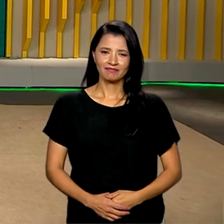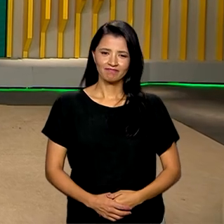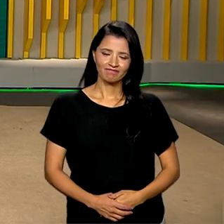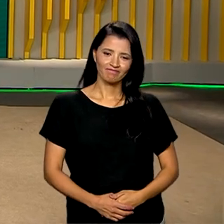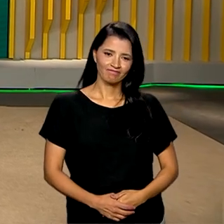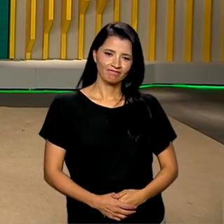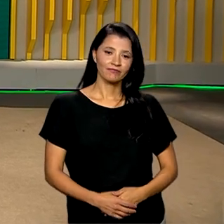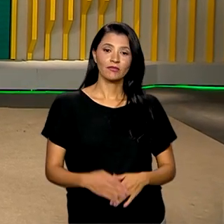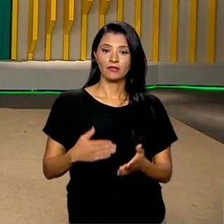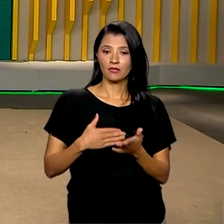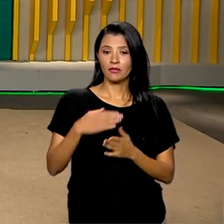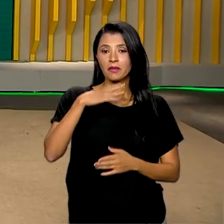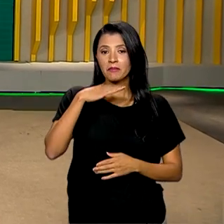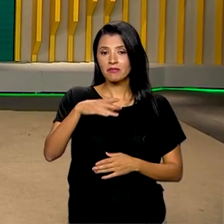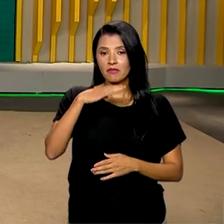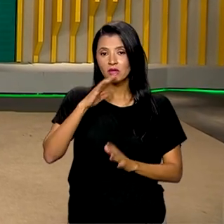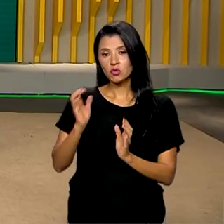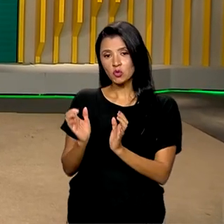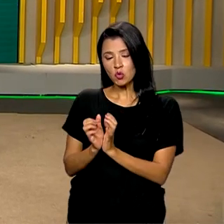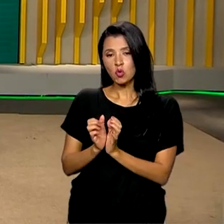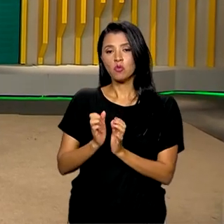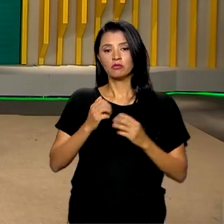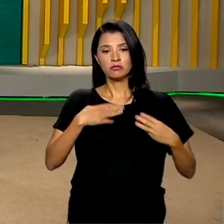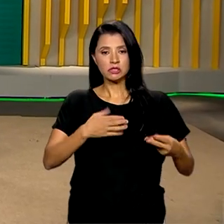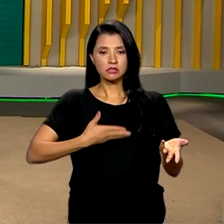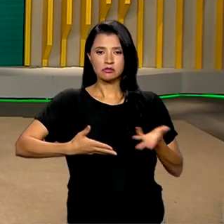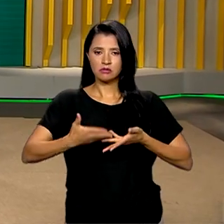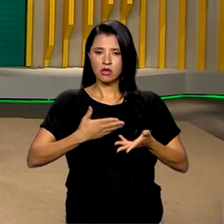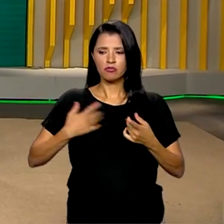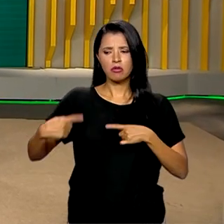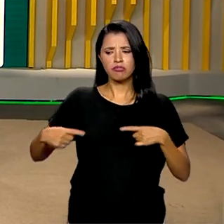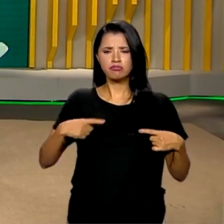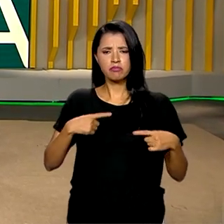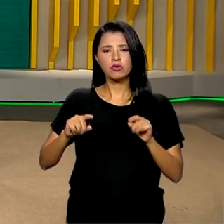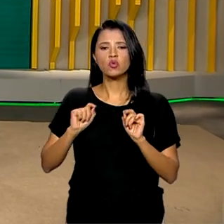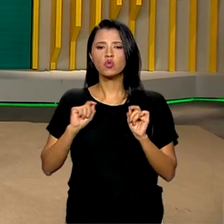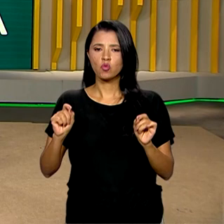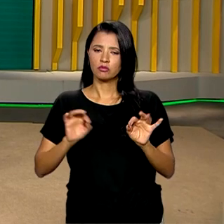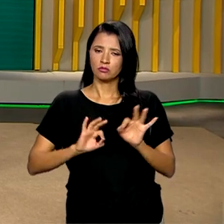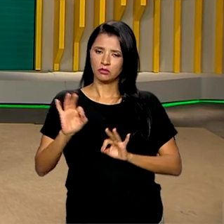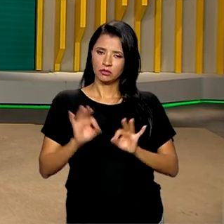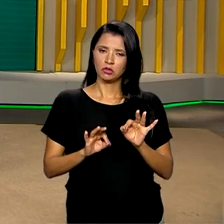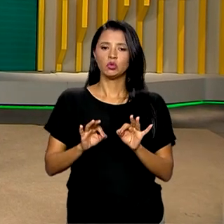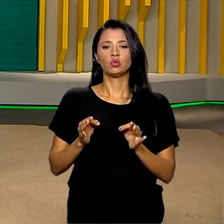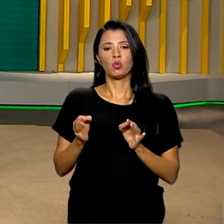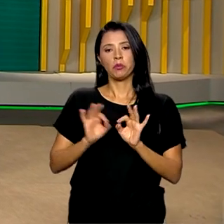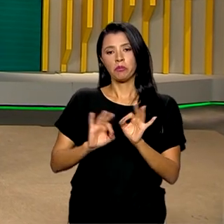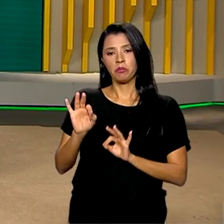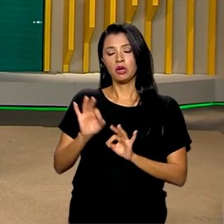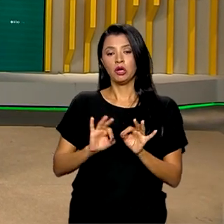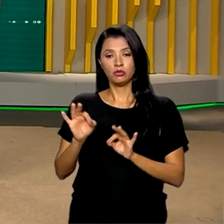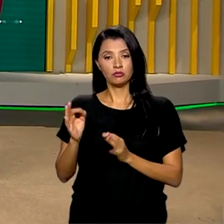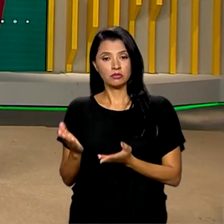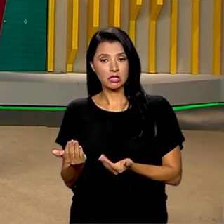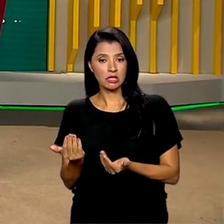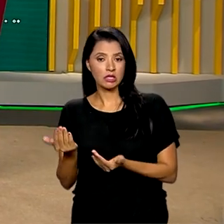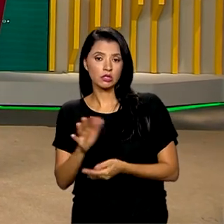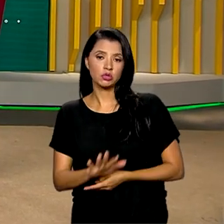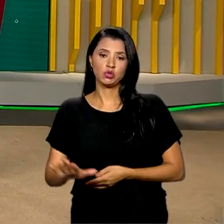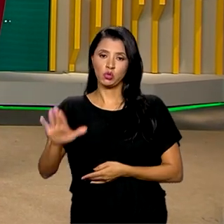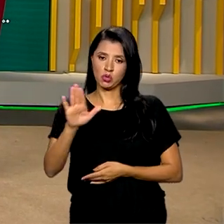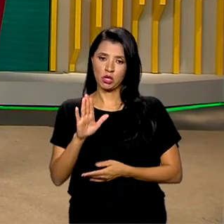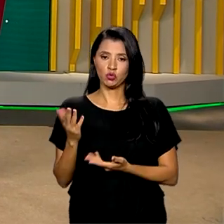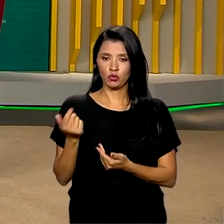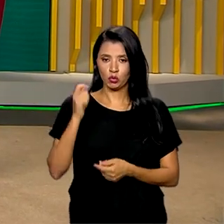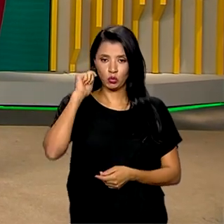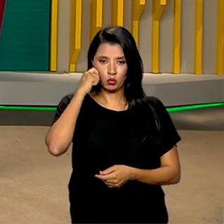Desde março, um grupo interministerial vem debatendo a formulação do Plano Nacional Juventude Negra Viva, um documento que